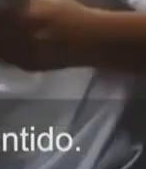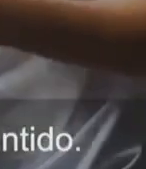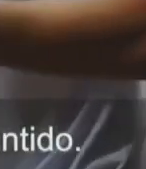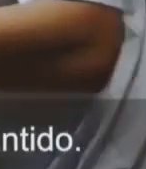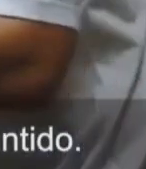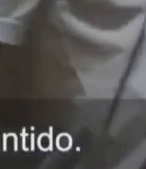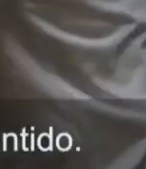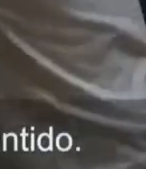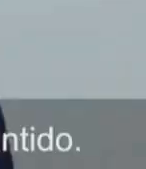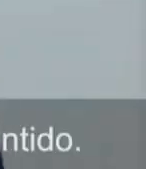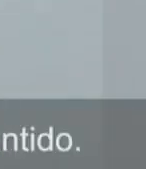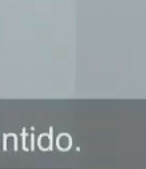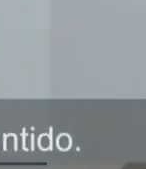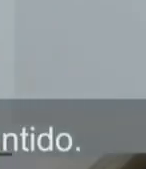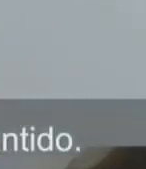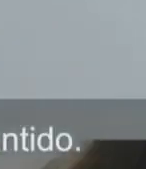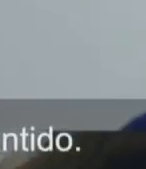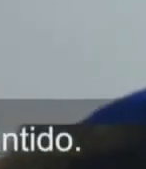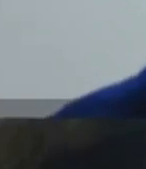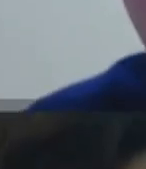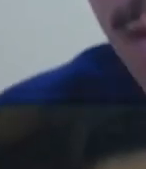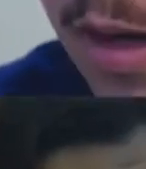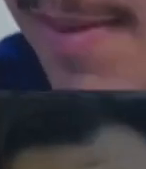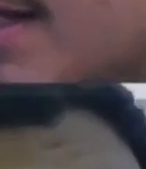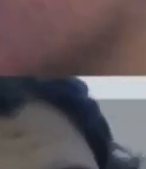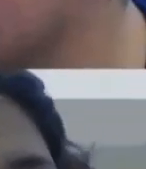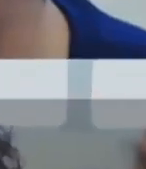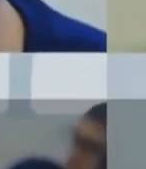investimento produtivo e de retorno garantido.